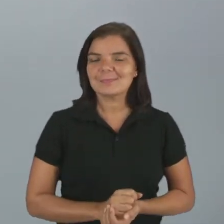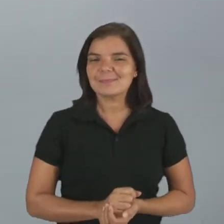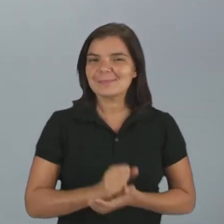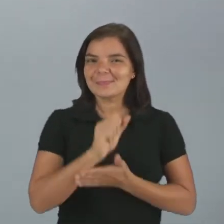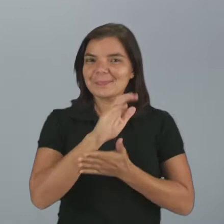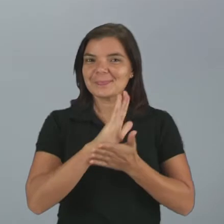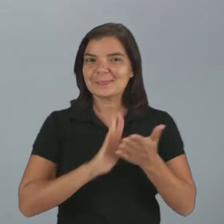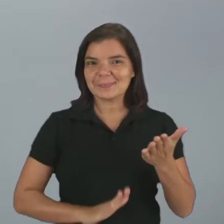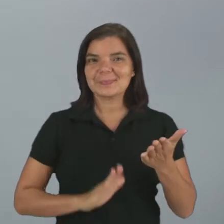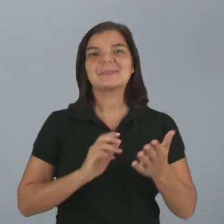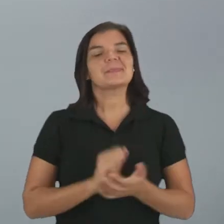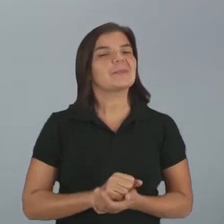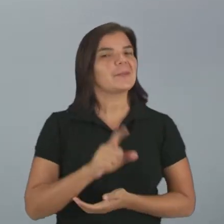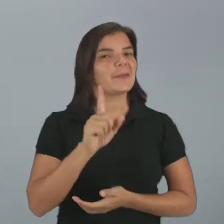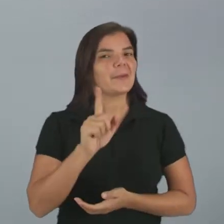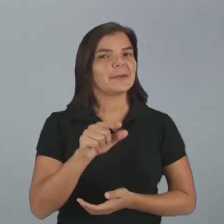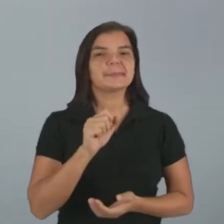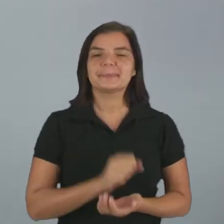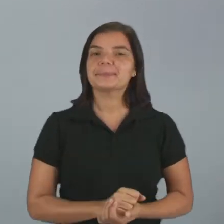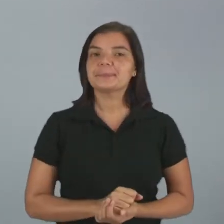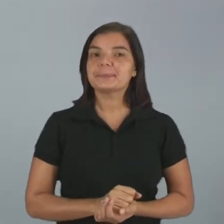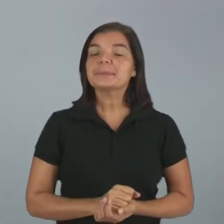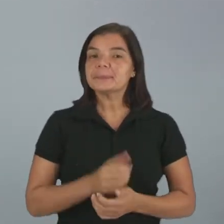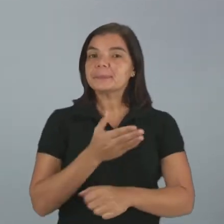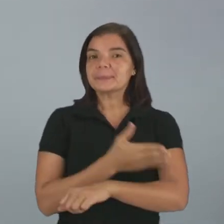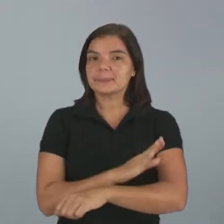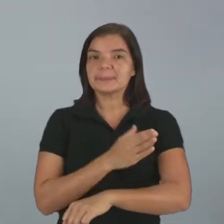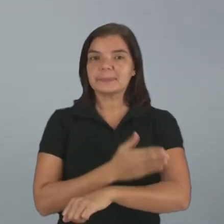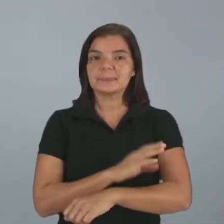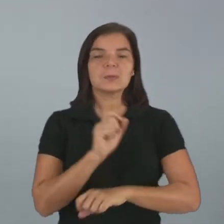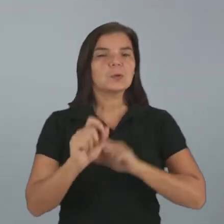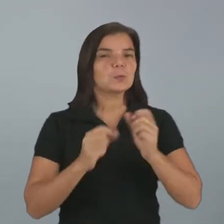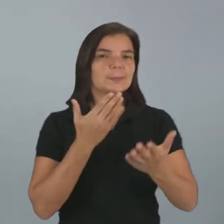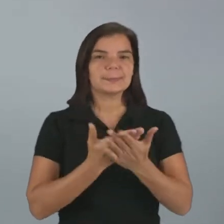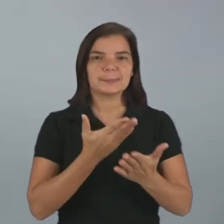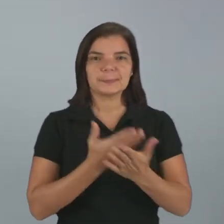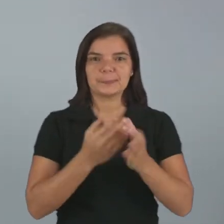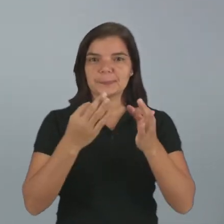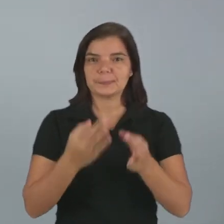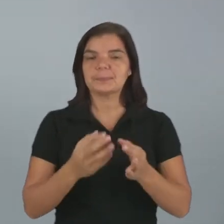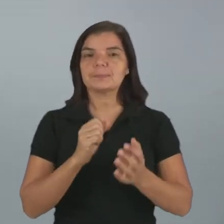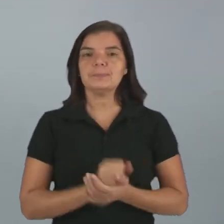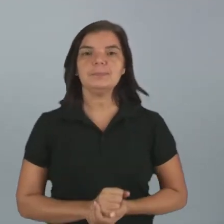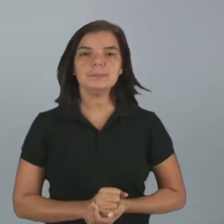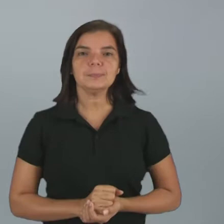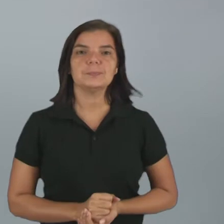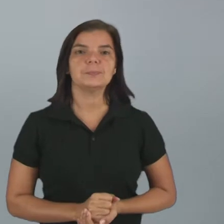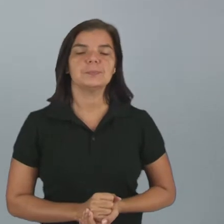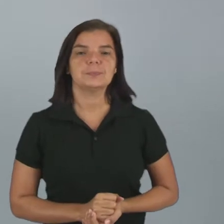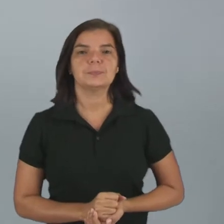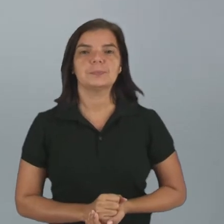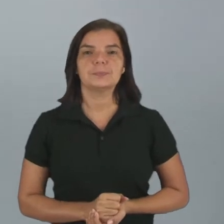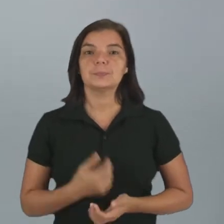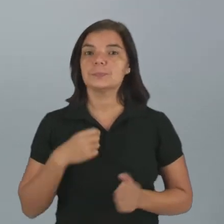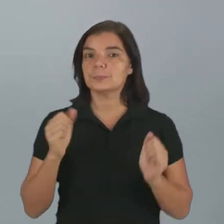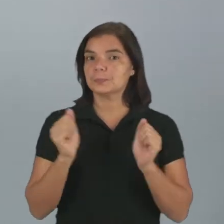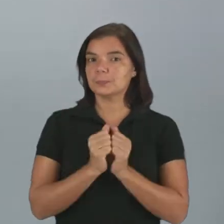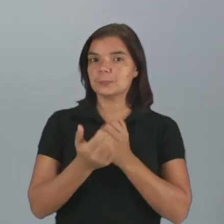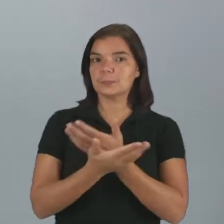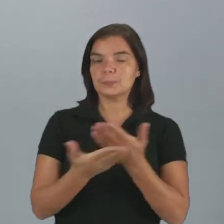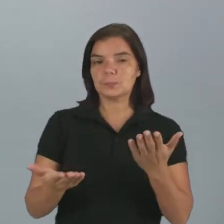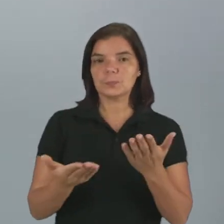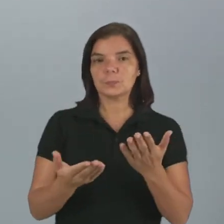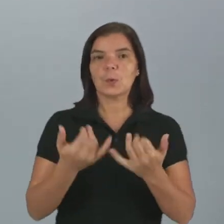atividades. Isso mesmo. Vamos exercitar um pouco do que estudamos, certo? E eu vou fazer com vocês